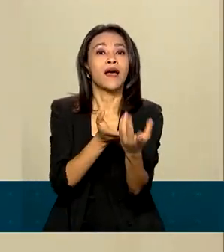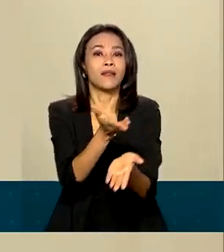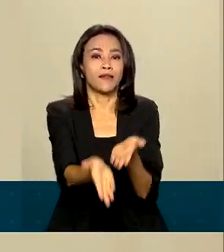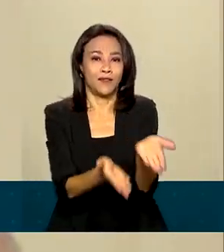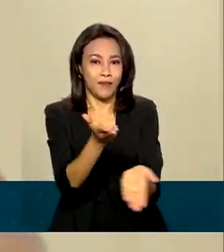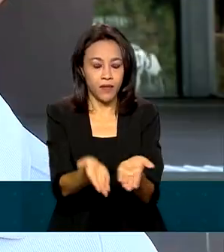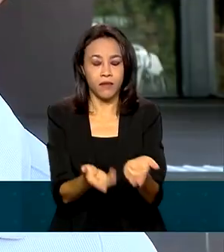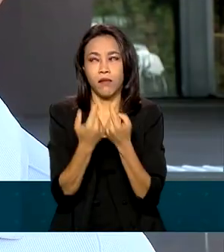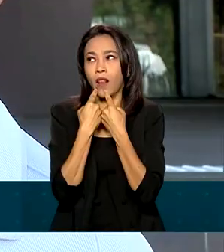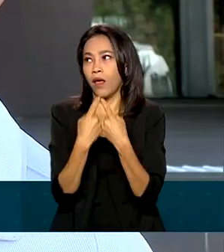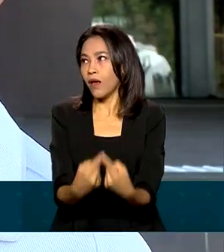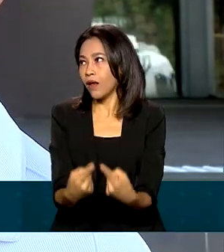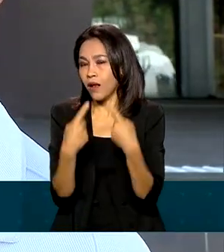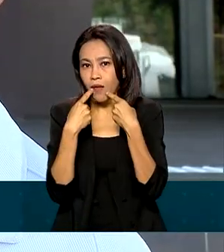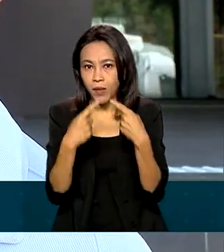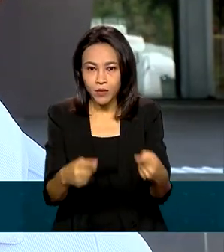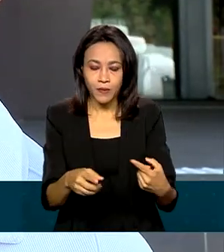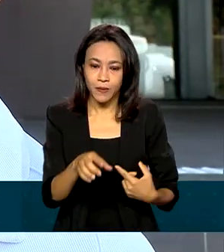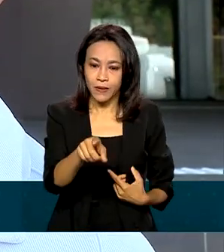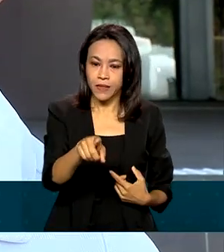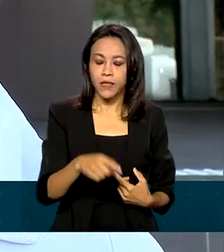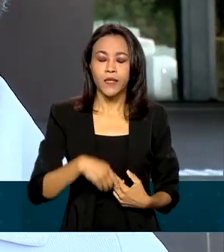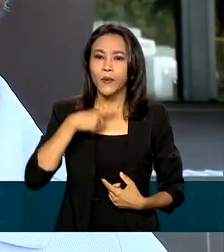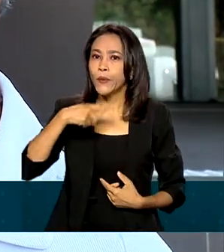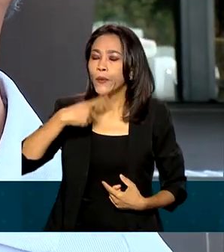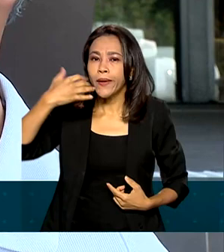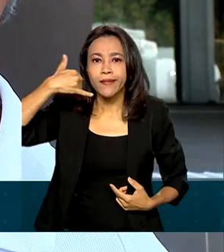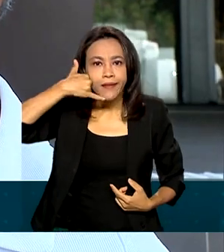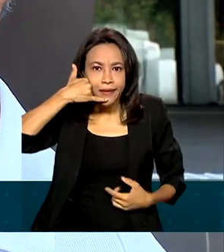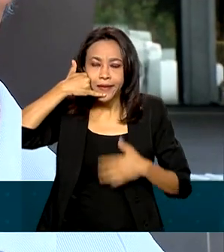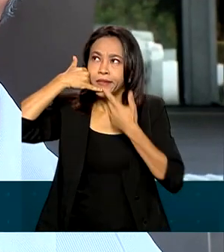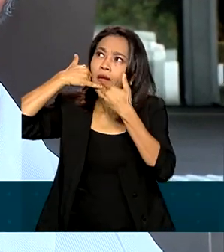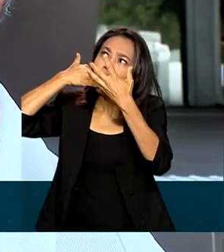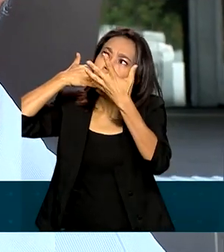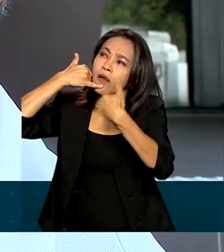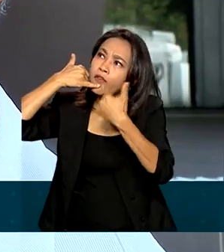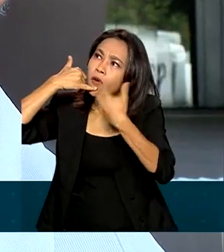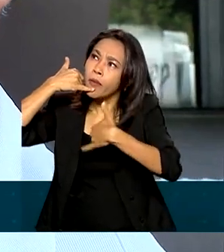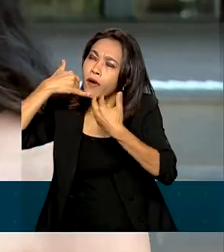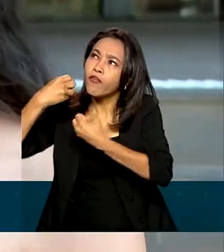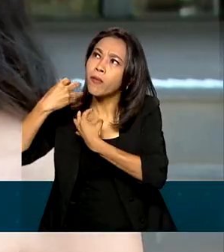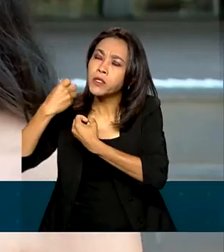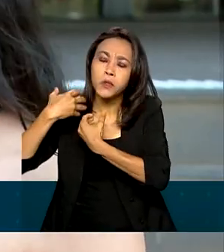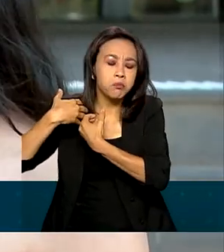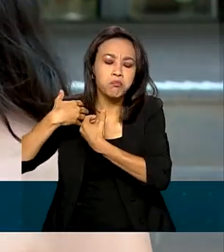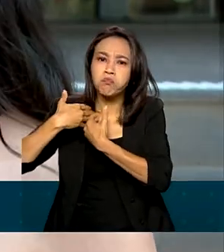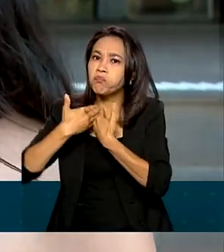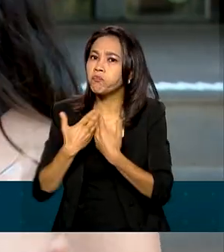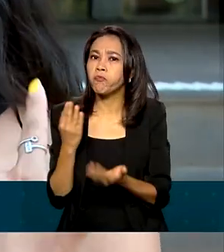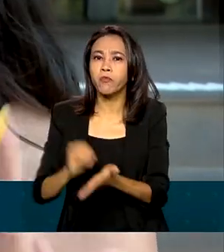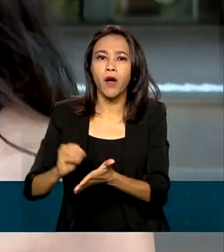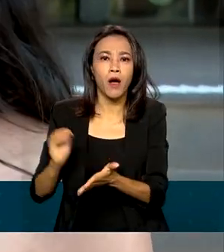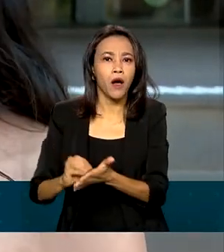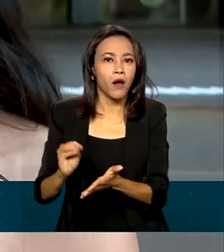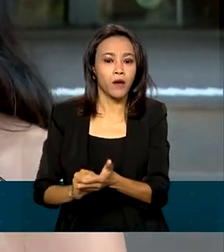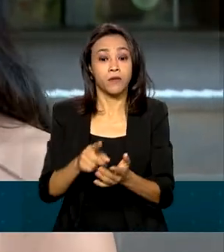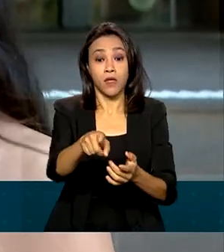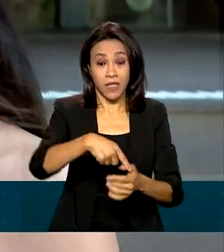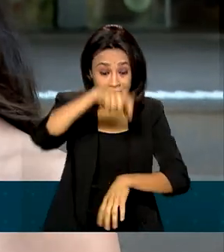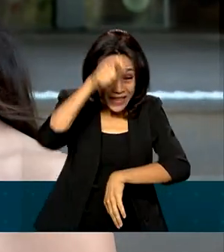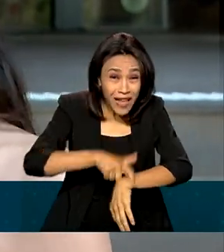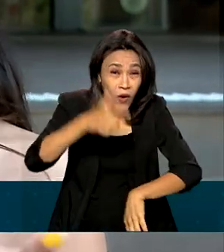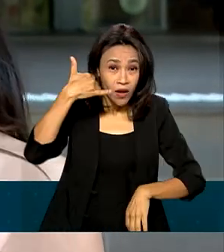reclamações. Não atendem direito, não tem as informações completas quando a gente precisa. Eu nunca fui atendida no momento,